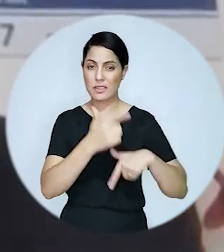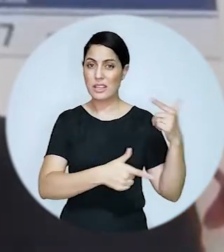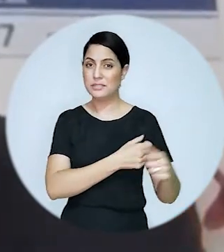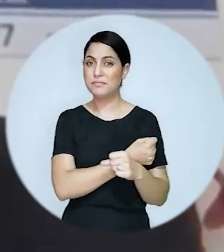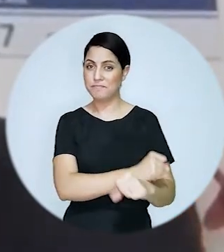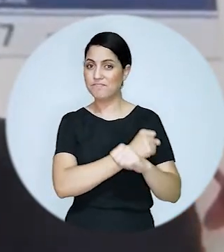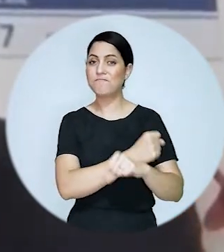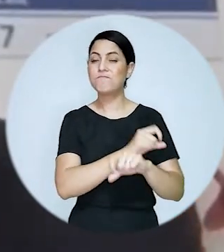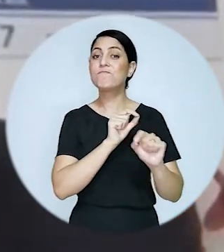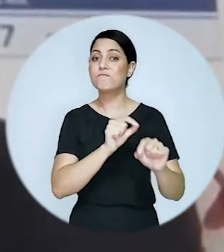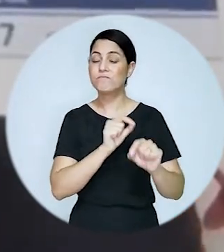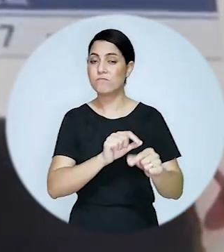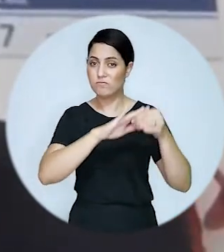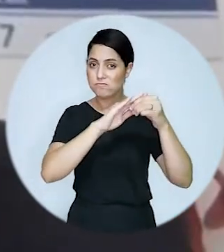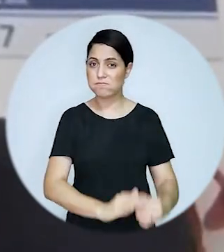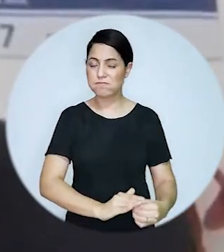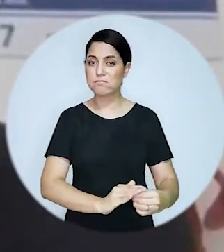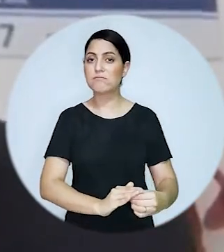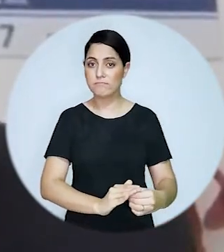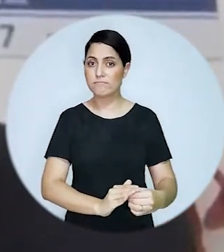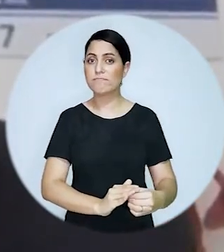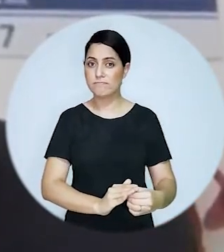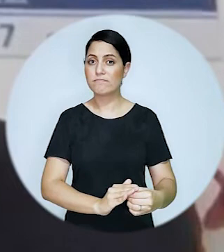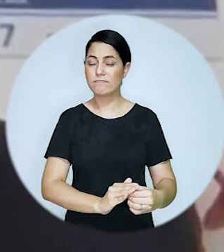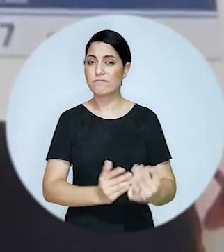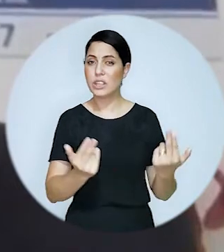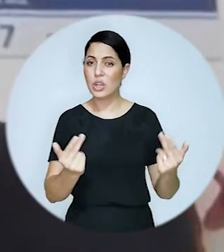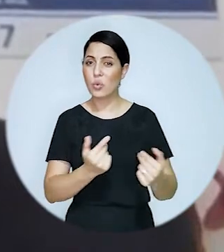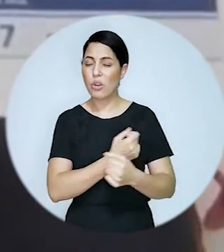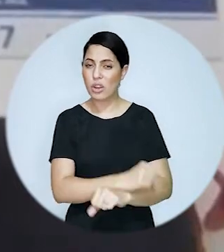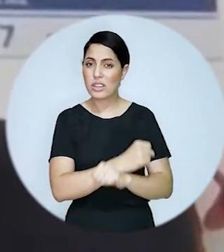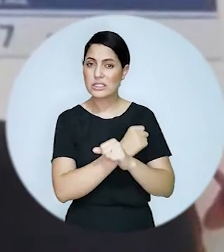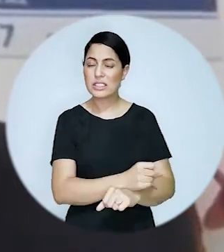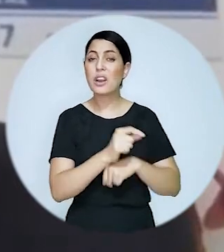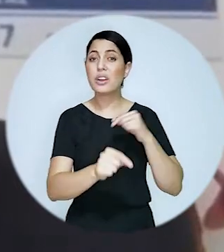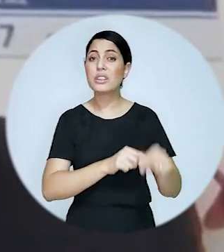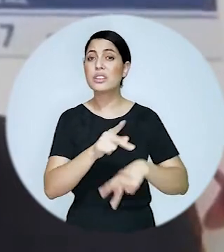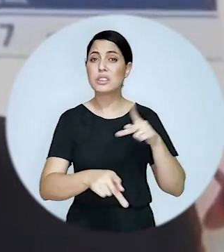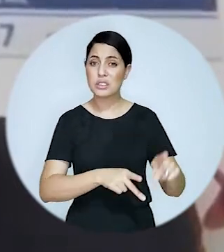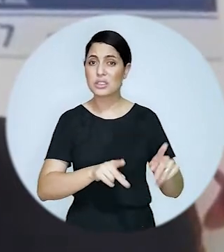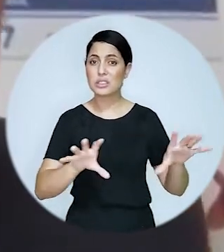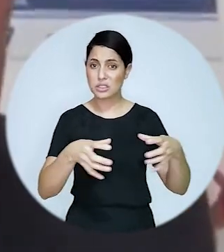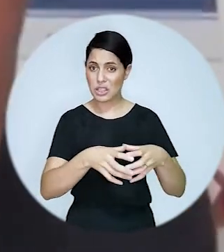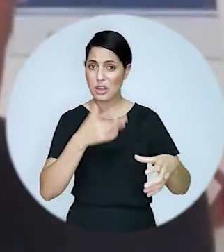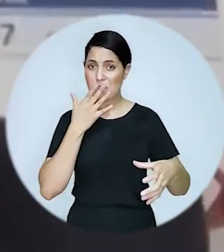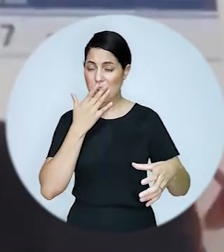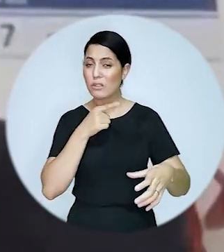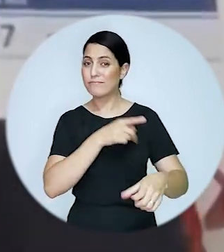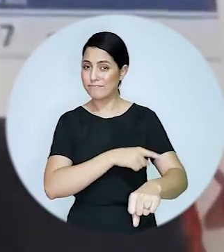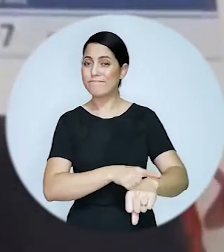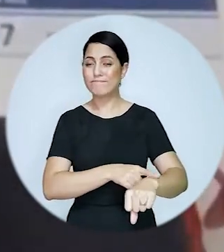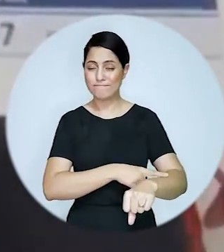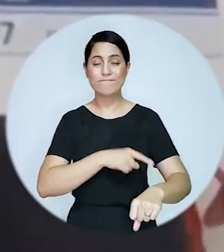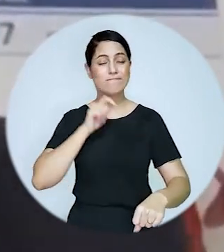muito bem disso, no trabalho escravo, que é o público que é reduzido à condição análoga a escravo, e qual é a cor